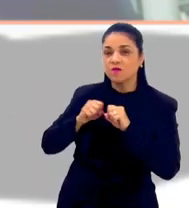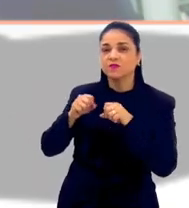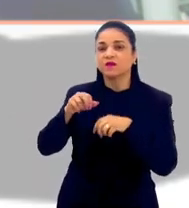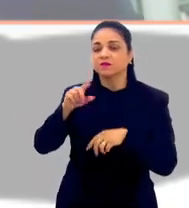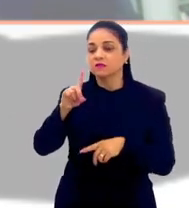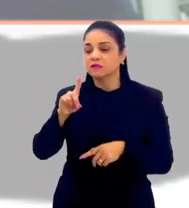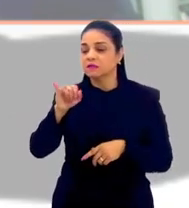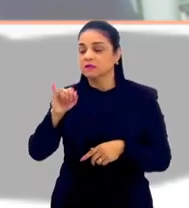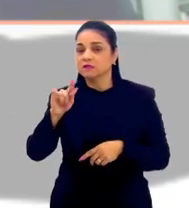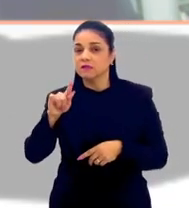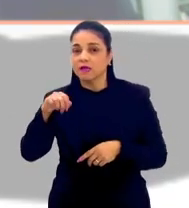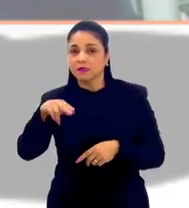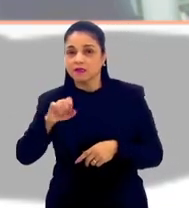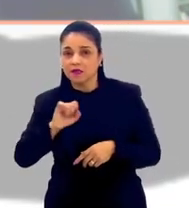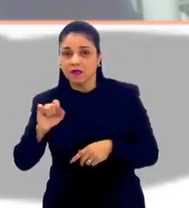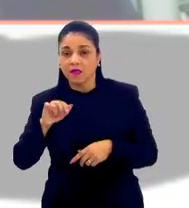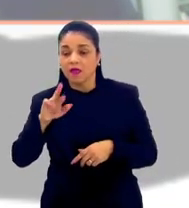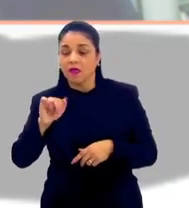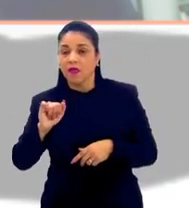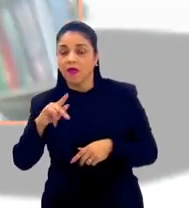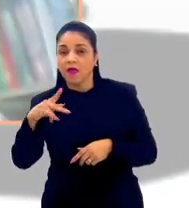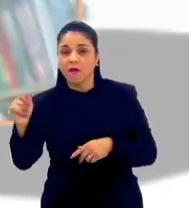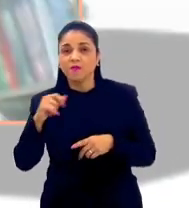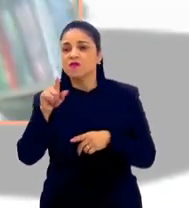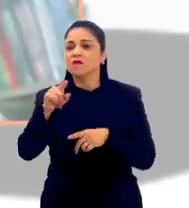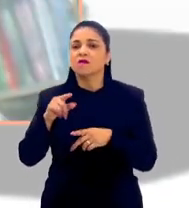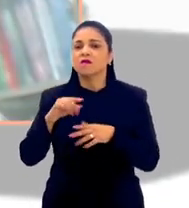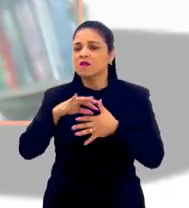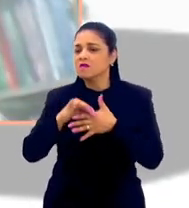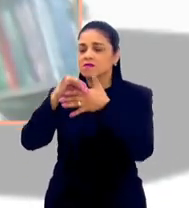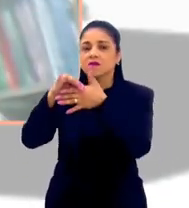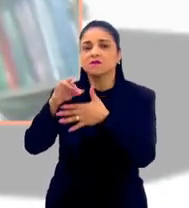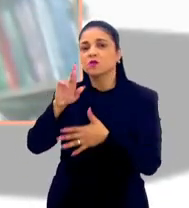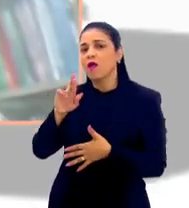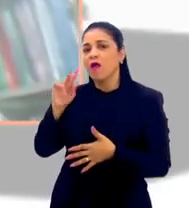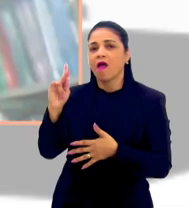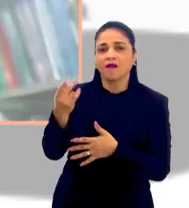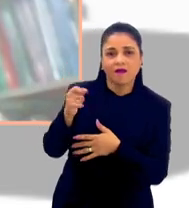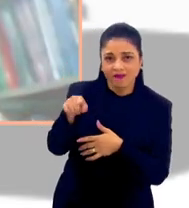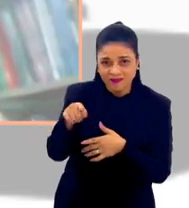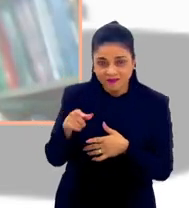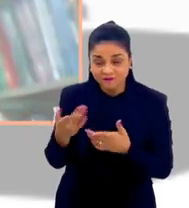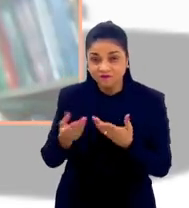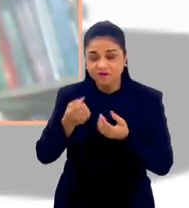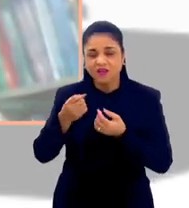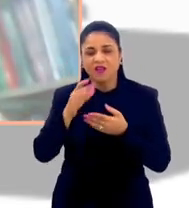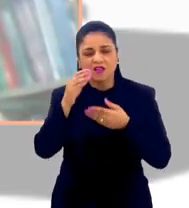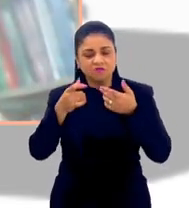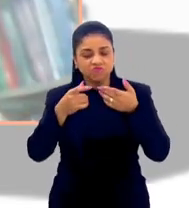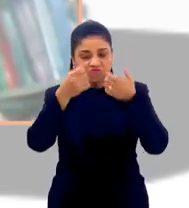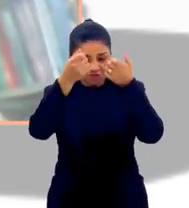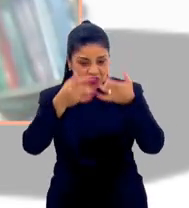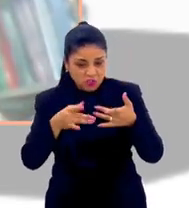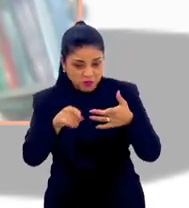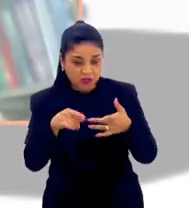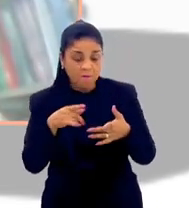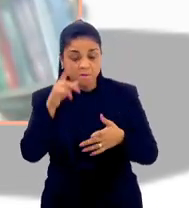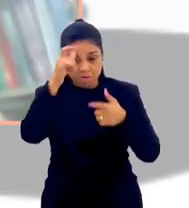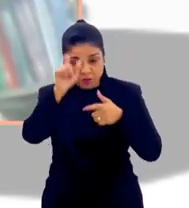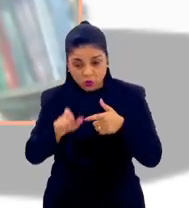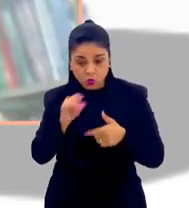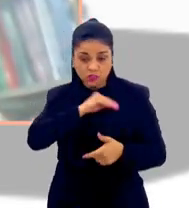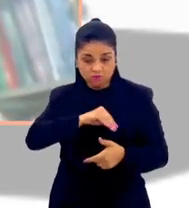Happiness, mas da sua liderança em RH e felicidade? Veja, quando você fala, né, que a pessoa às vezes ganha bem, mas não é feliz,